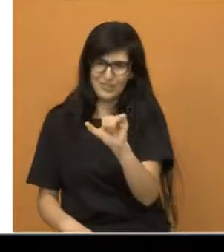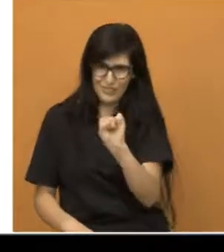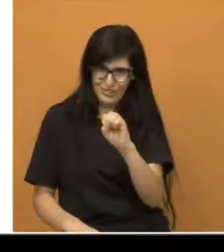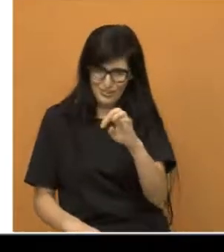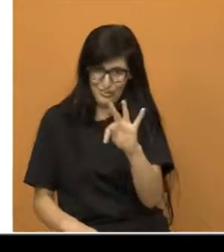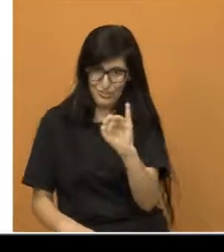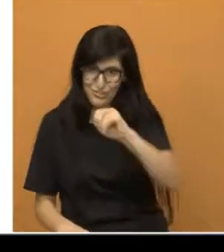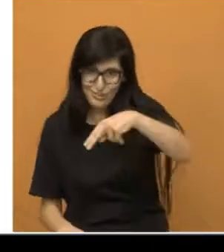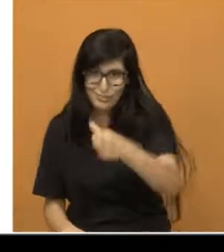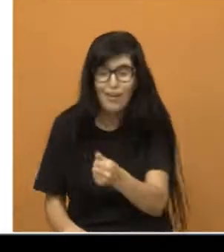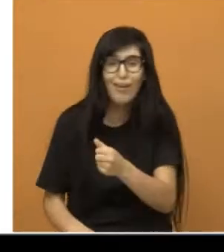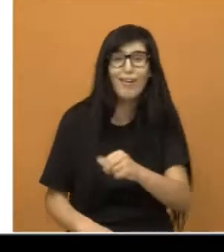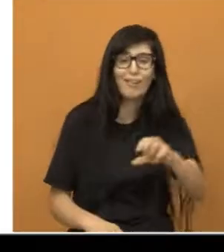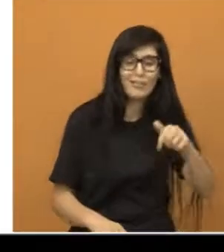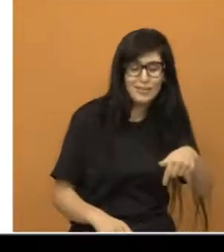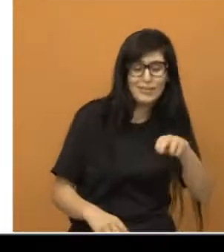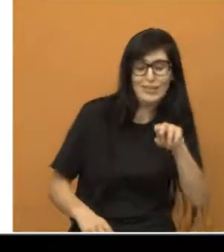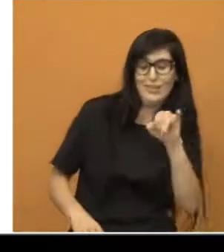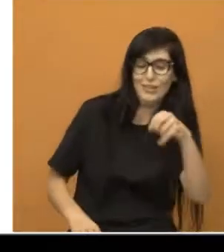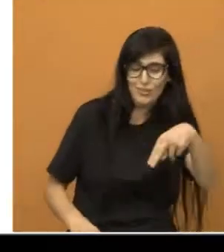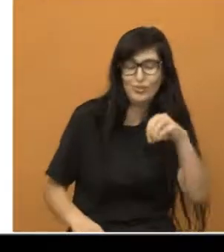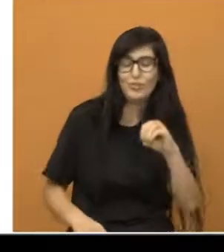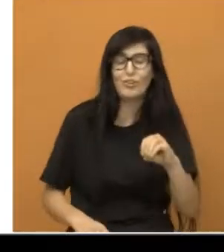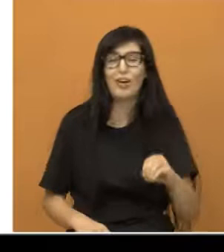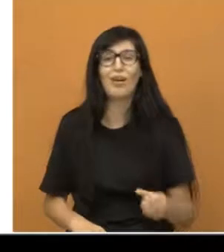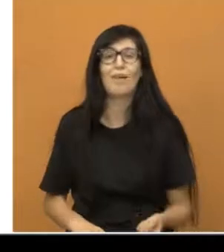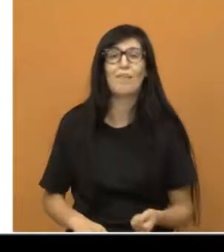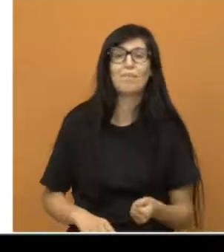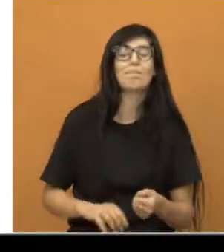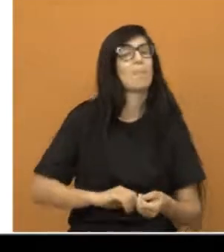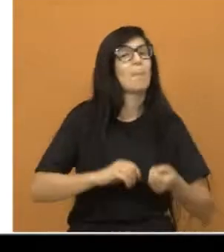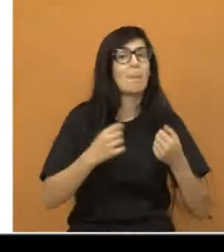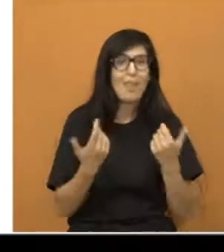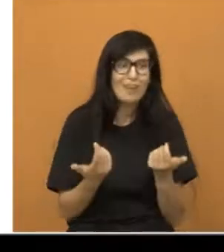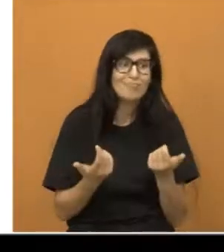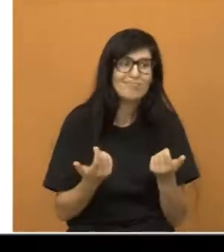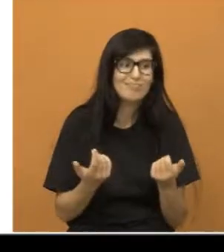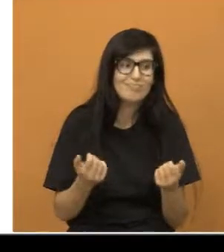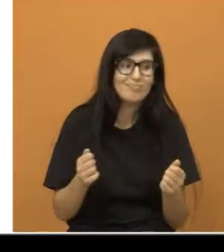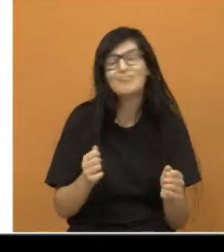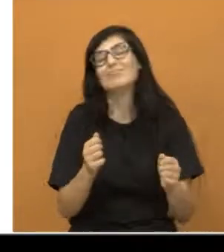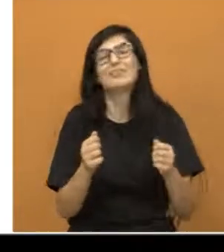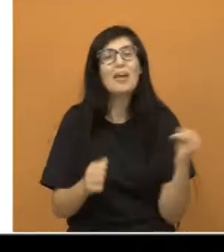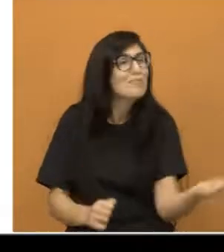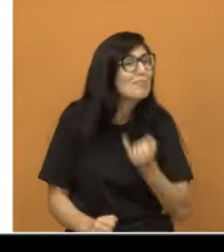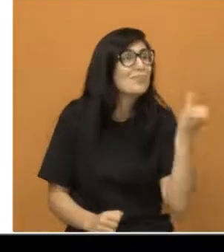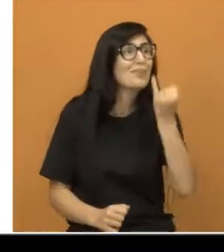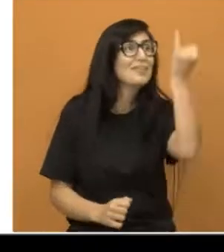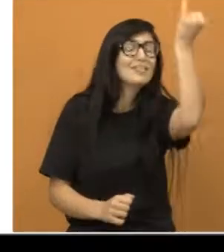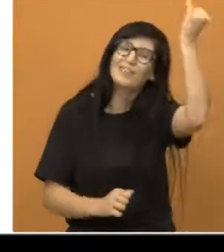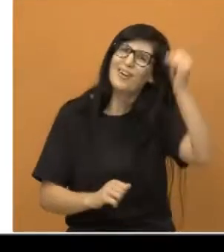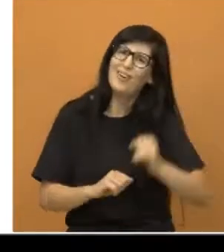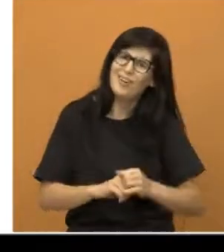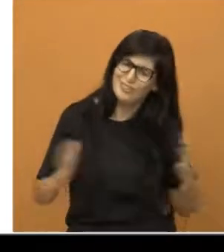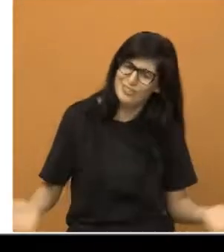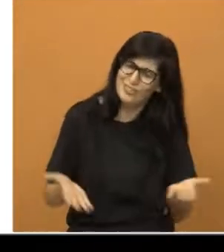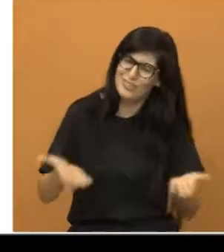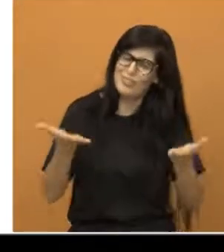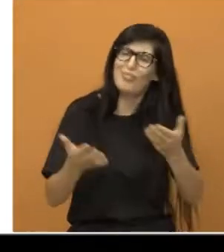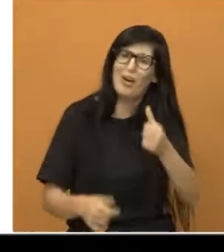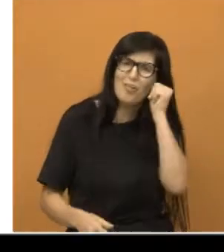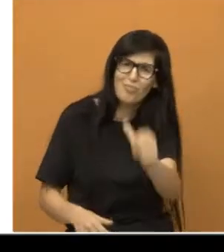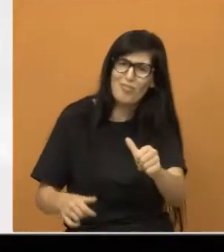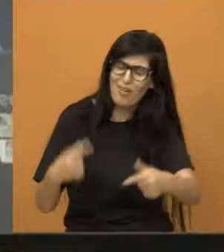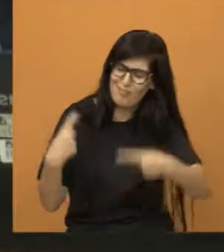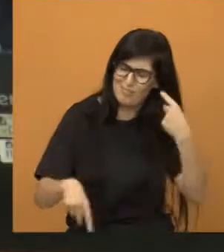da Amizade, rotarianas, e foi muito importante. E eu queria aqui ressaltar, pode tirar o